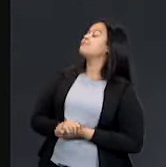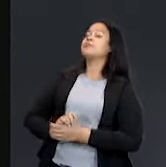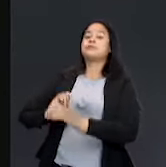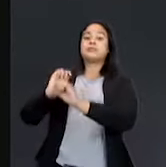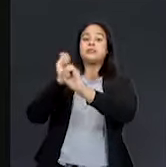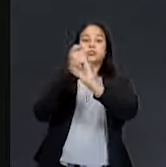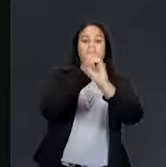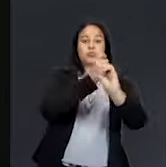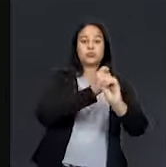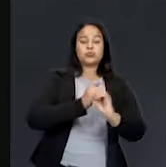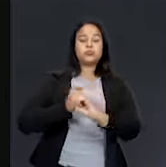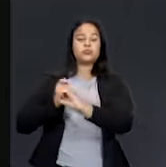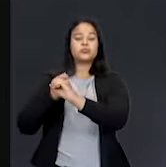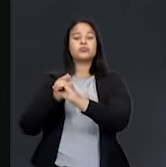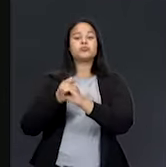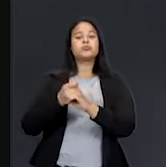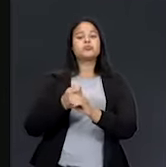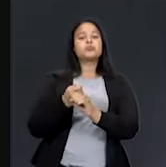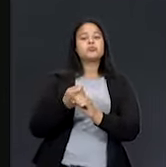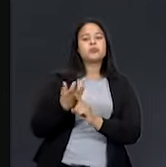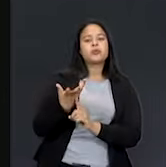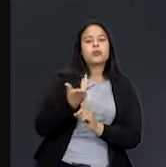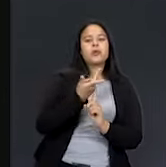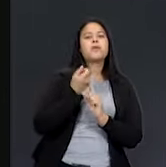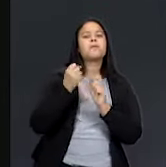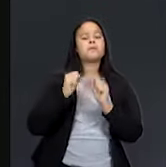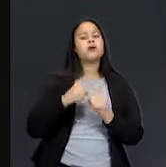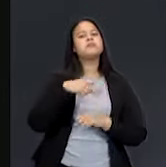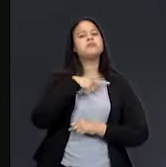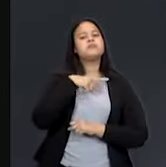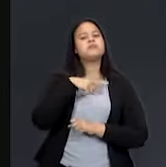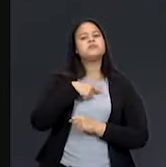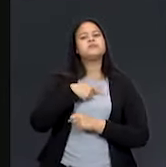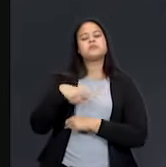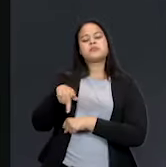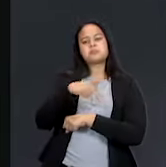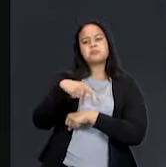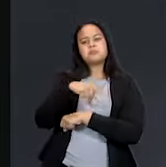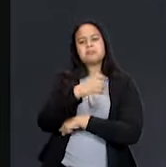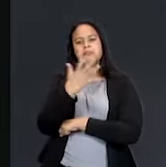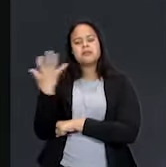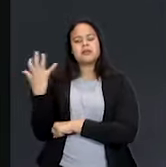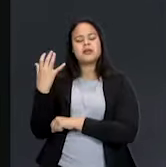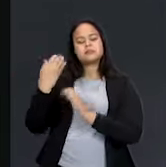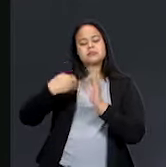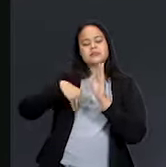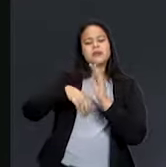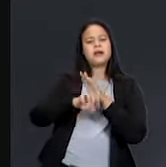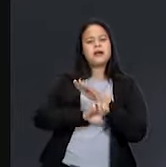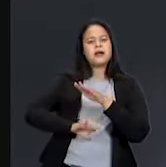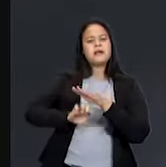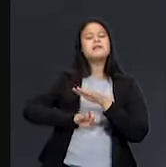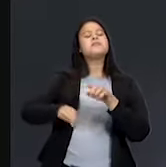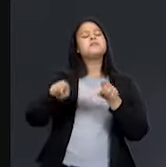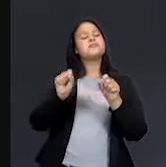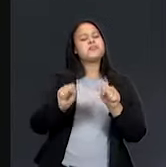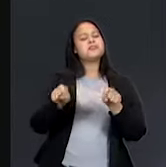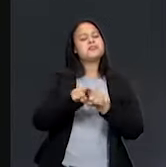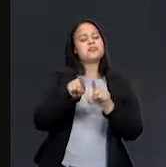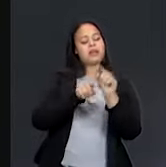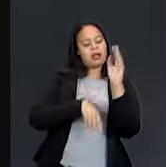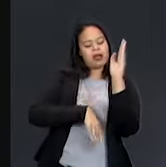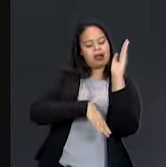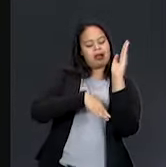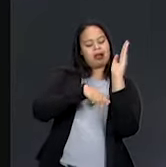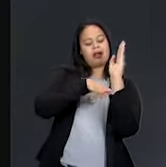cujas obras podem ser encontradas em muitas praças e edifícios em todo o mundo. É o criador da maior empresa